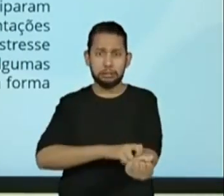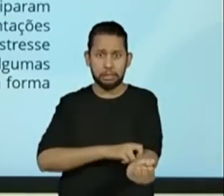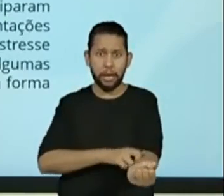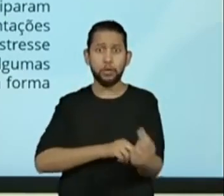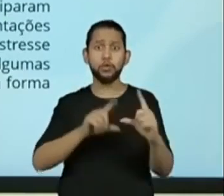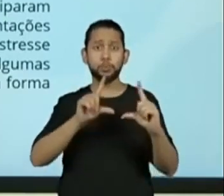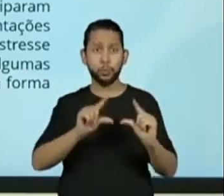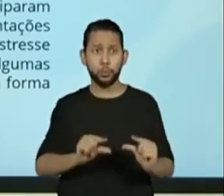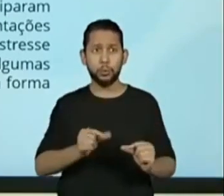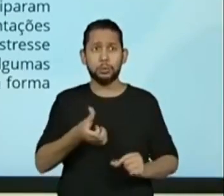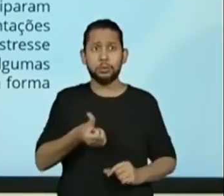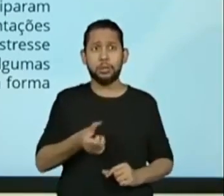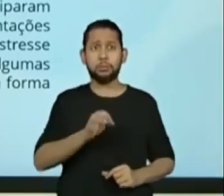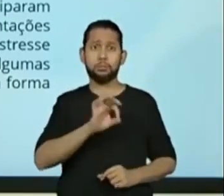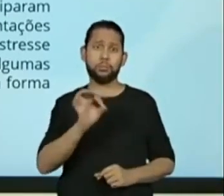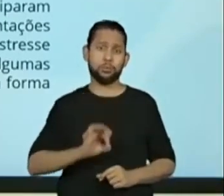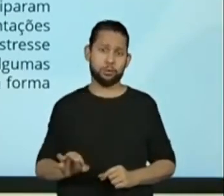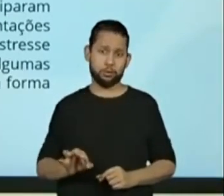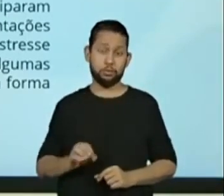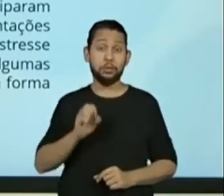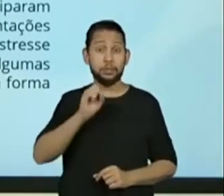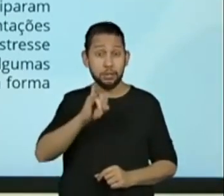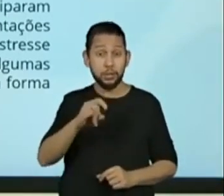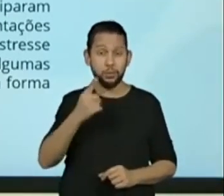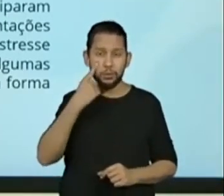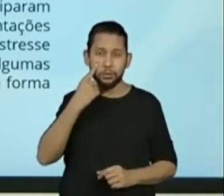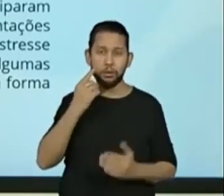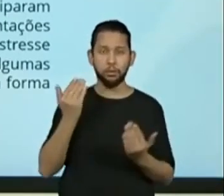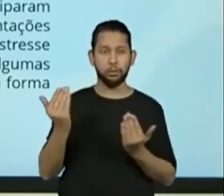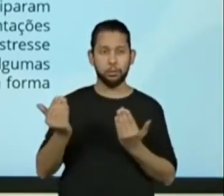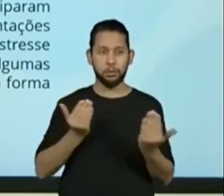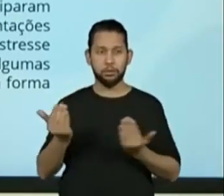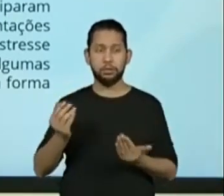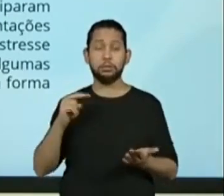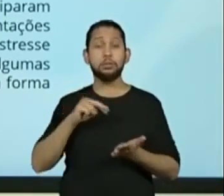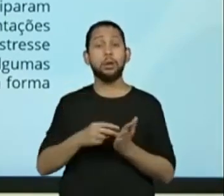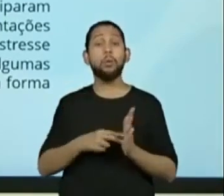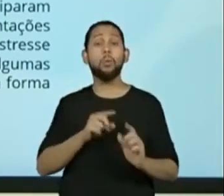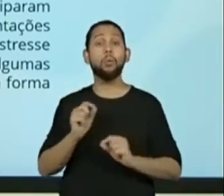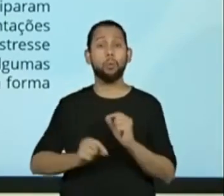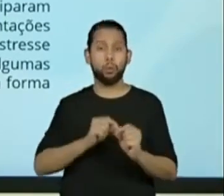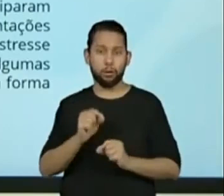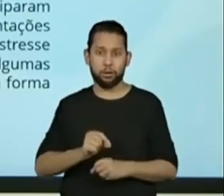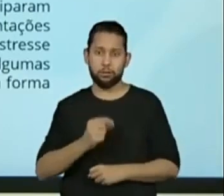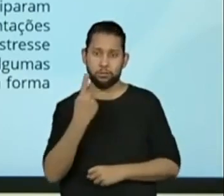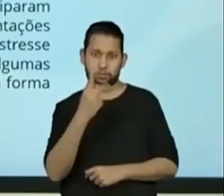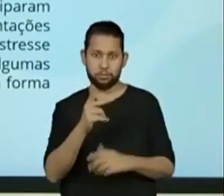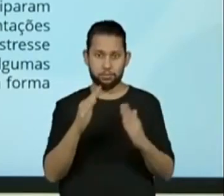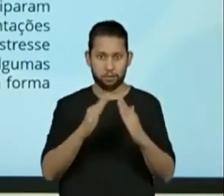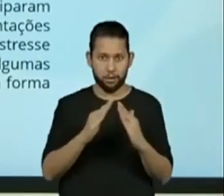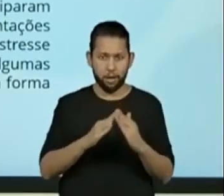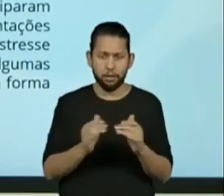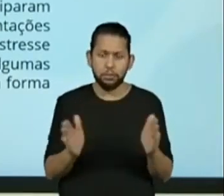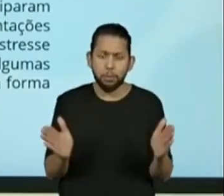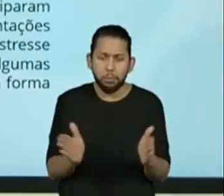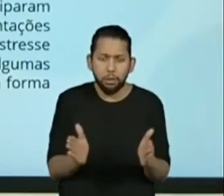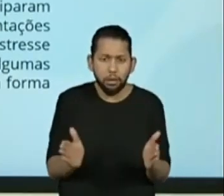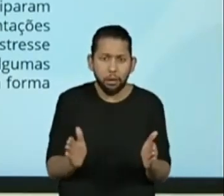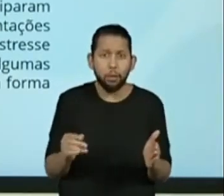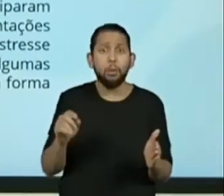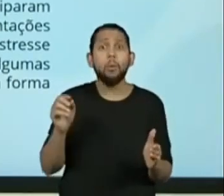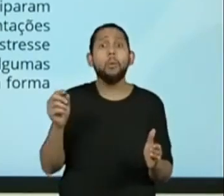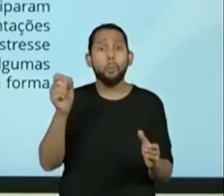6%. Comparativamente falando, isso significa que incluir algumas plantas em um jardim vazio